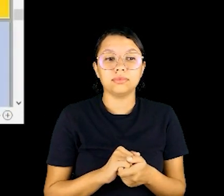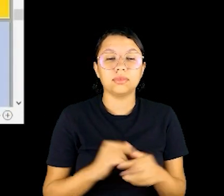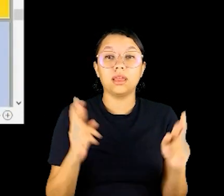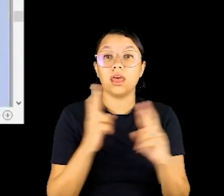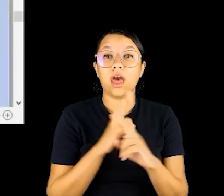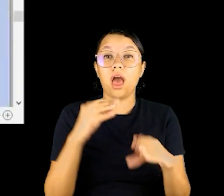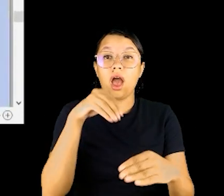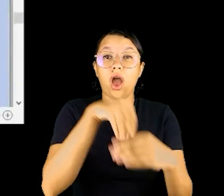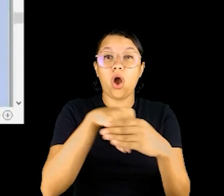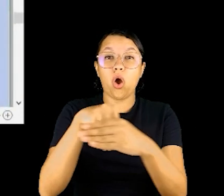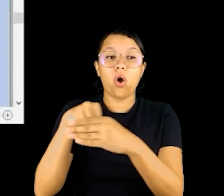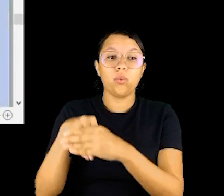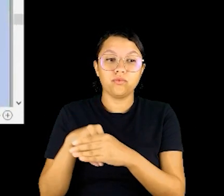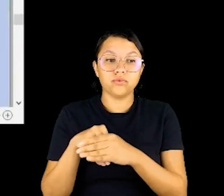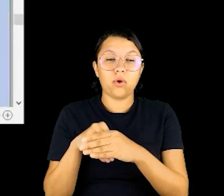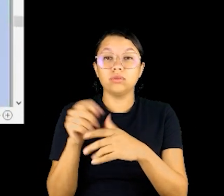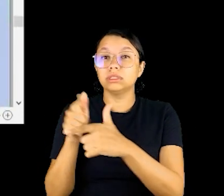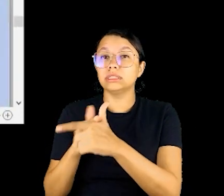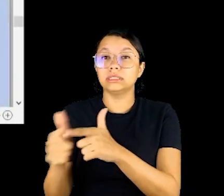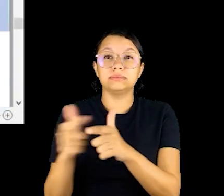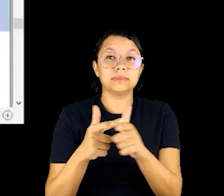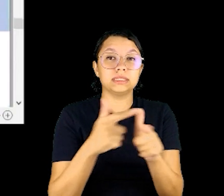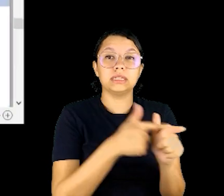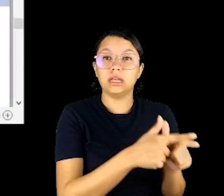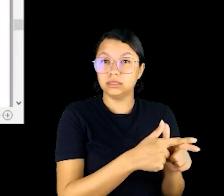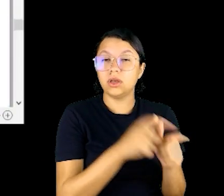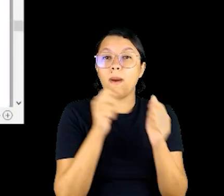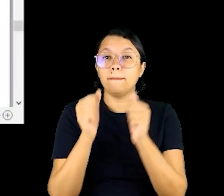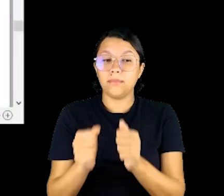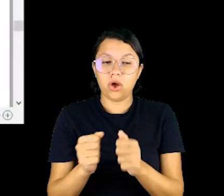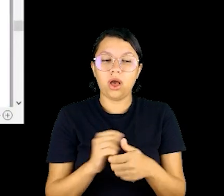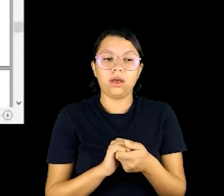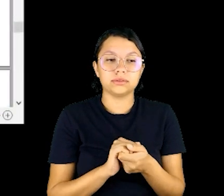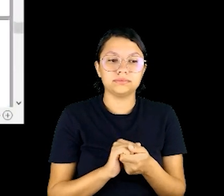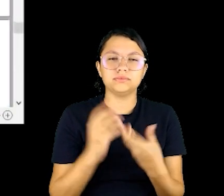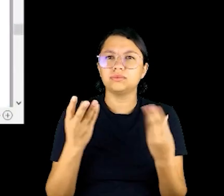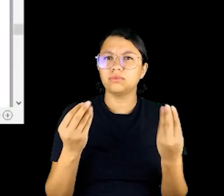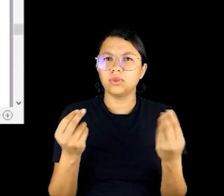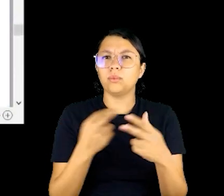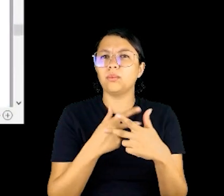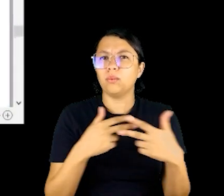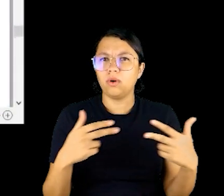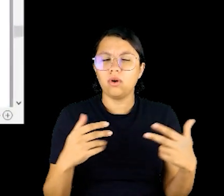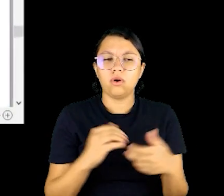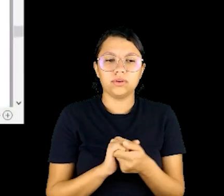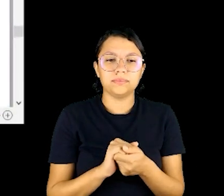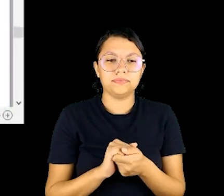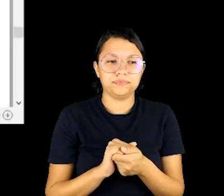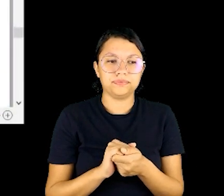né? A questão eleitoral, a separação de poderes, enfim, né? Muita coisa aqui,